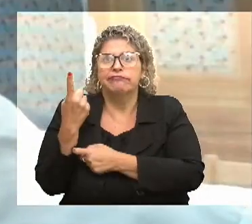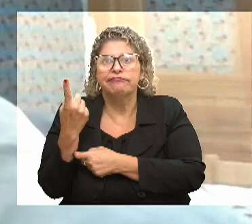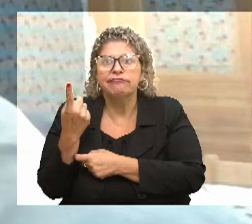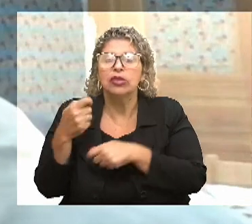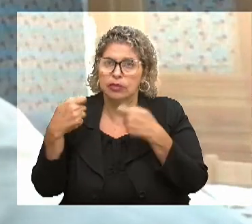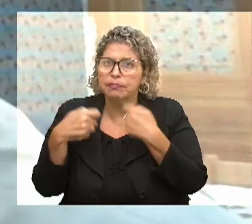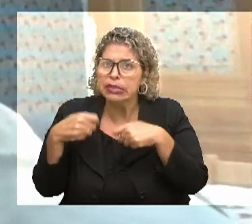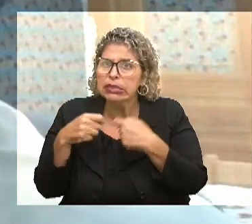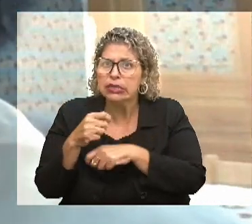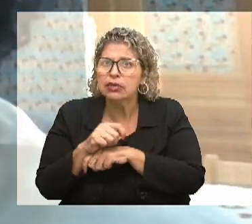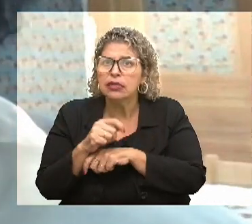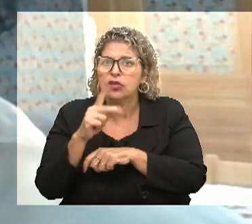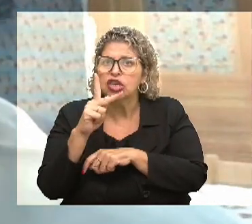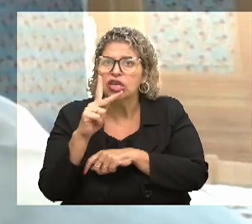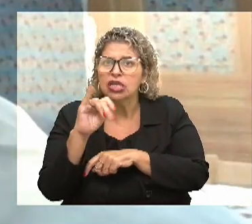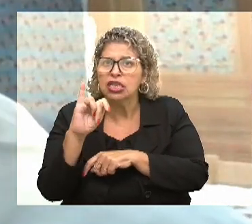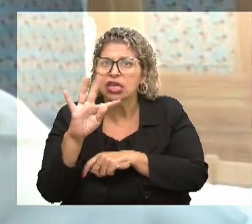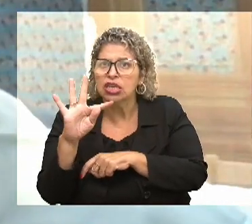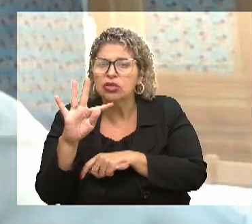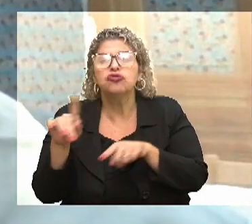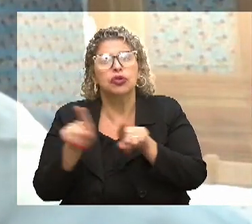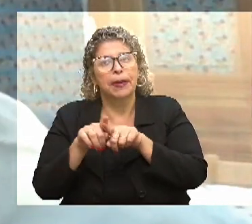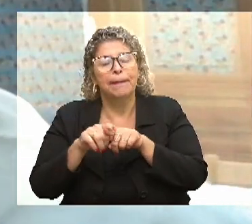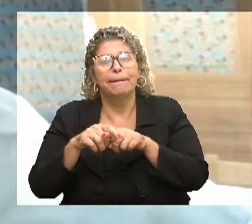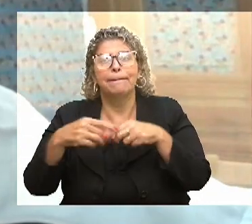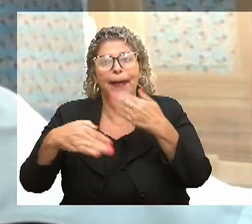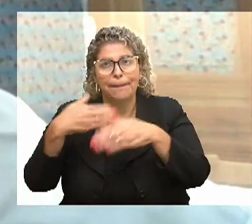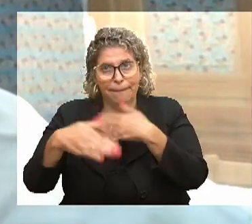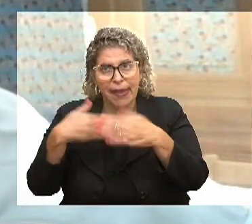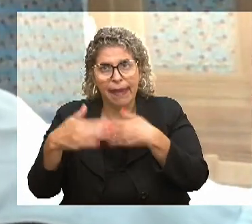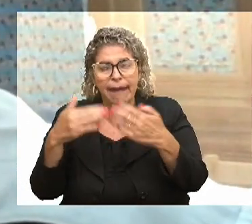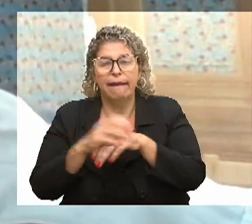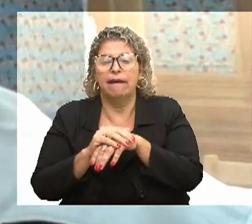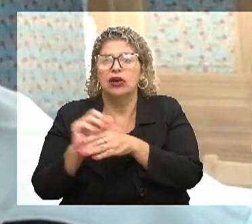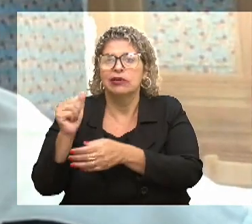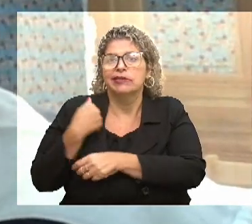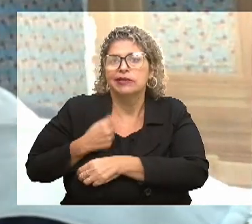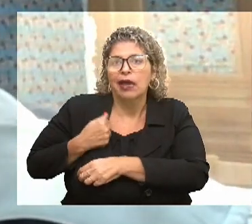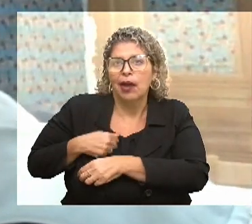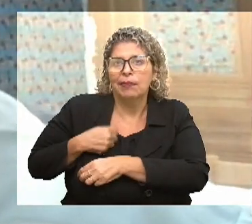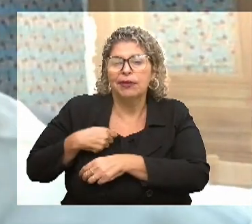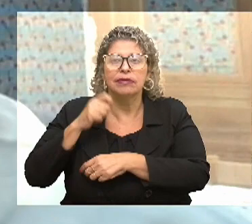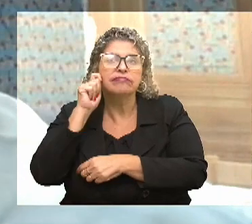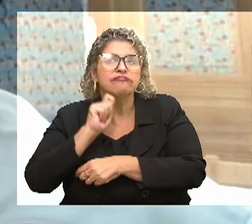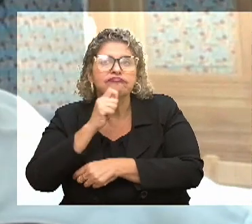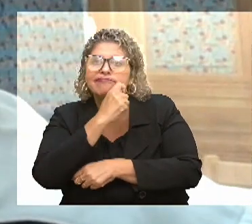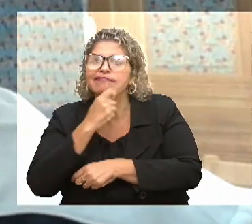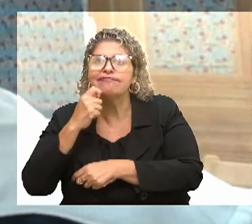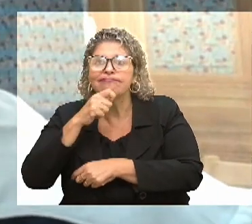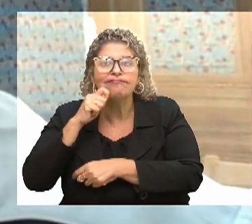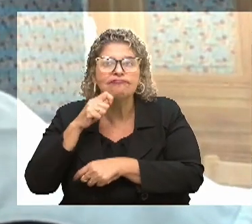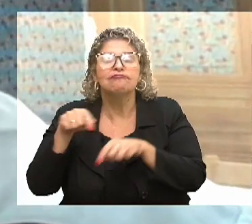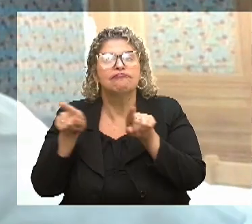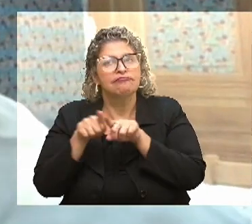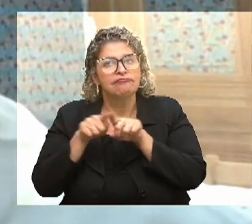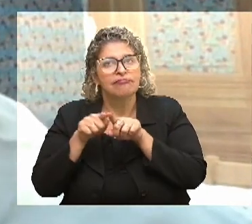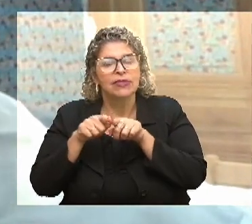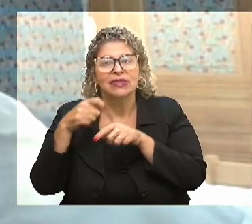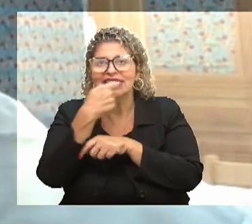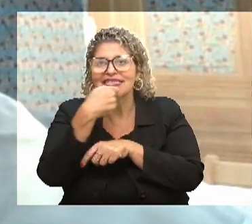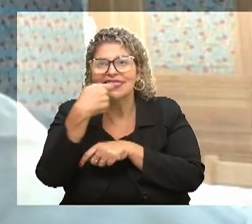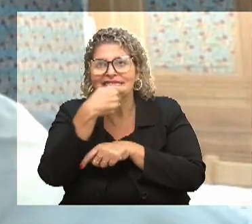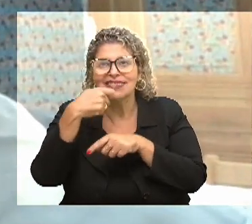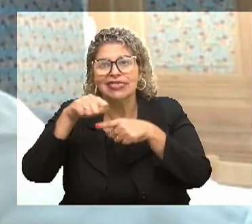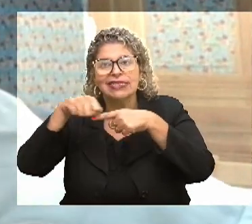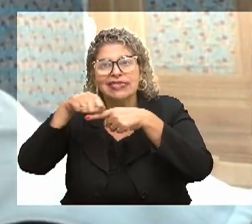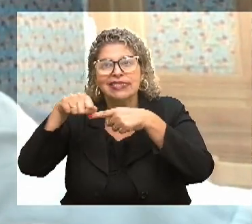eles precisam desse kit. É a necessidade deles, que é um papel higiênico, um sabonete, um prestobarba, uma pasta de dente, uma